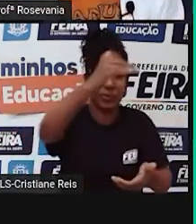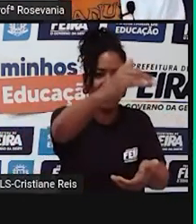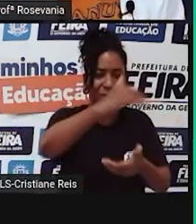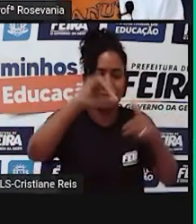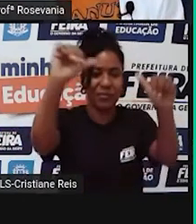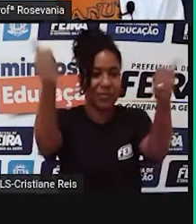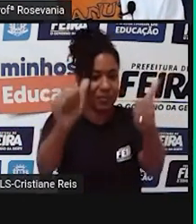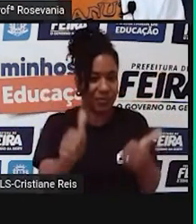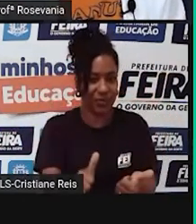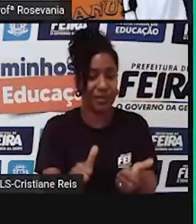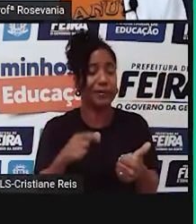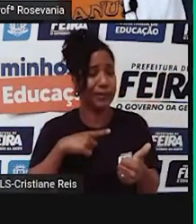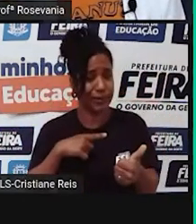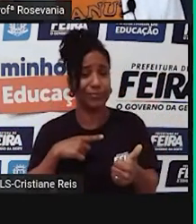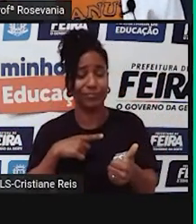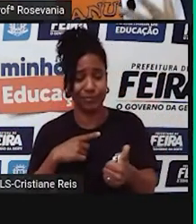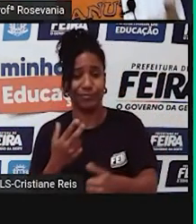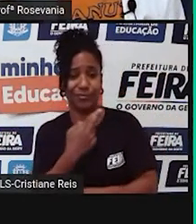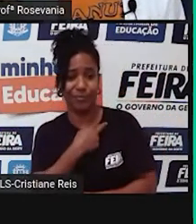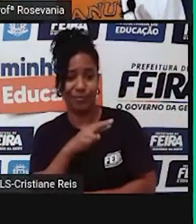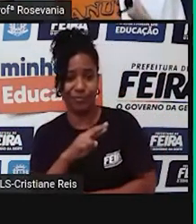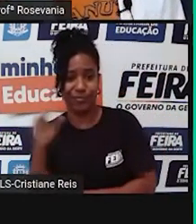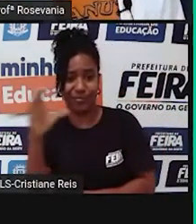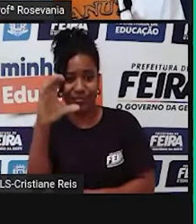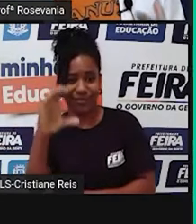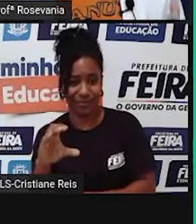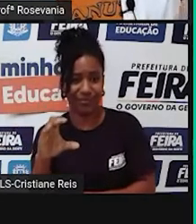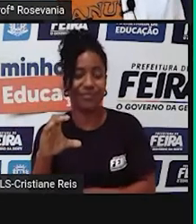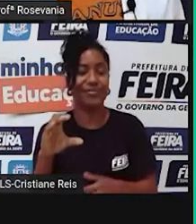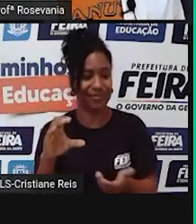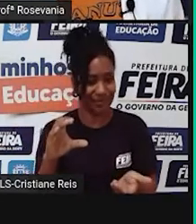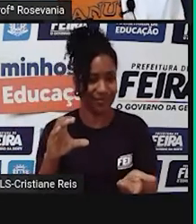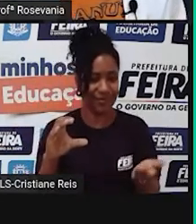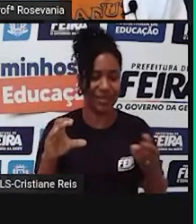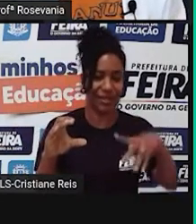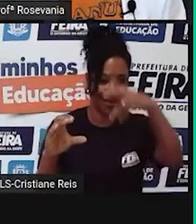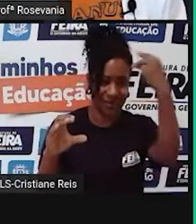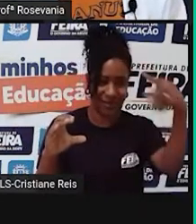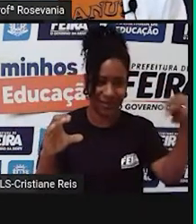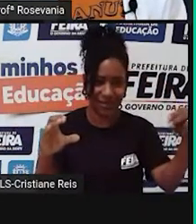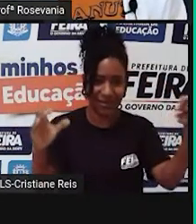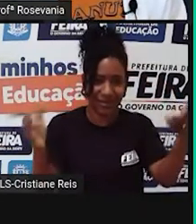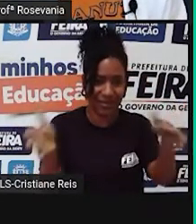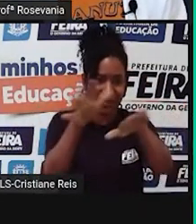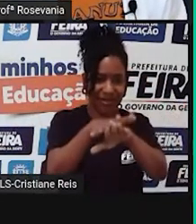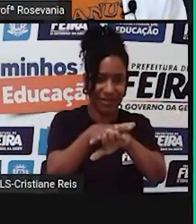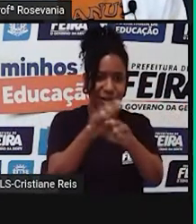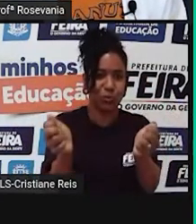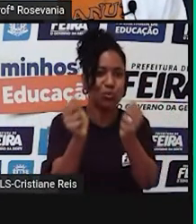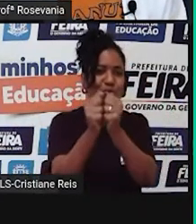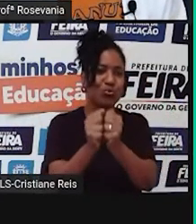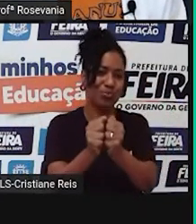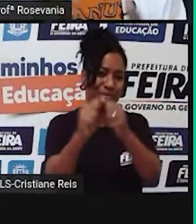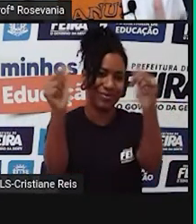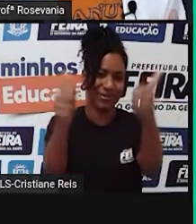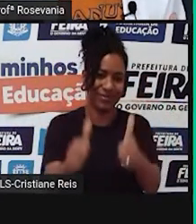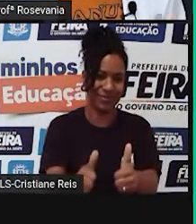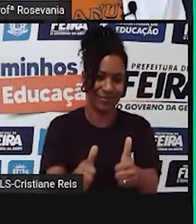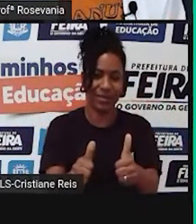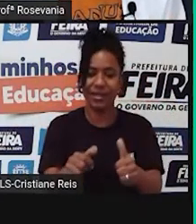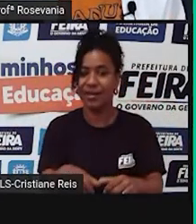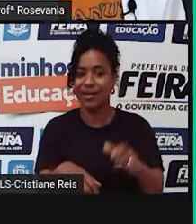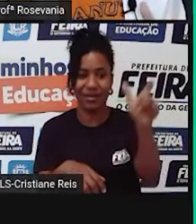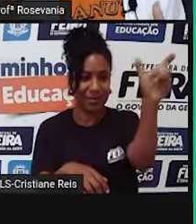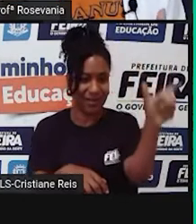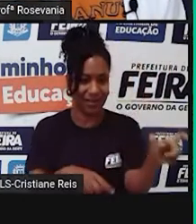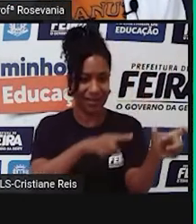sincretismo religioso, né, como no caso de Iemanjá, né, a Nossa Senhora das